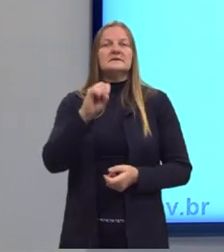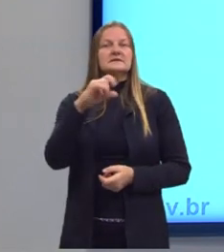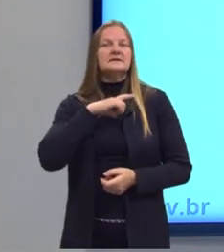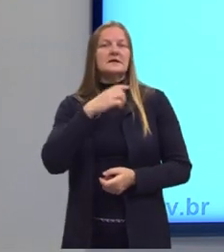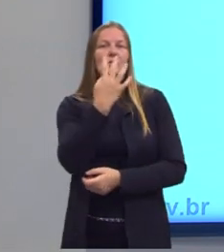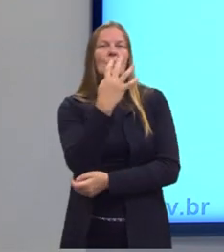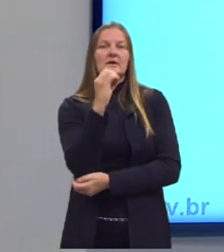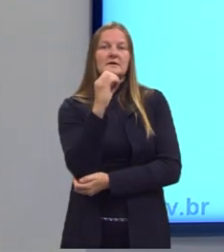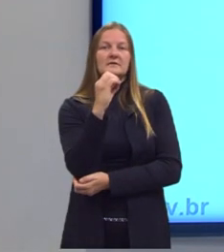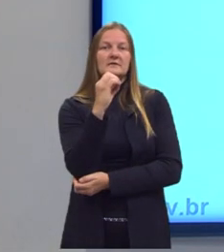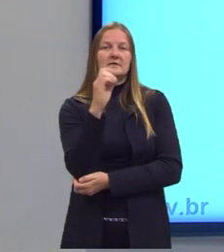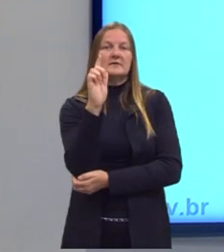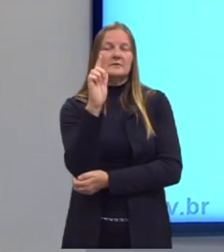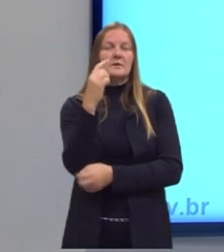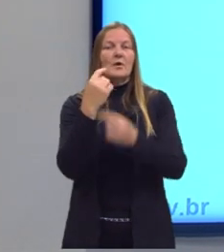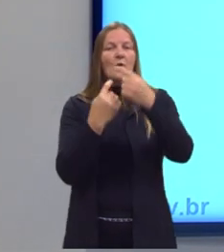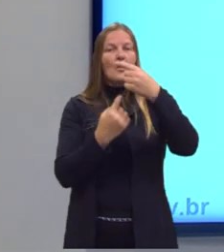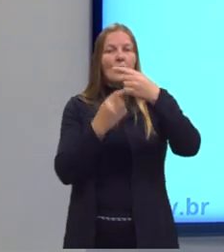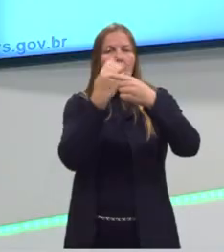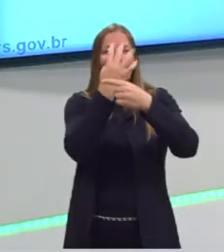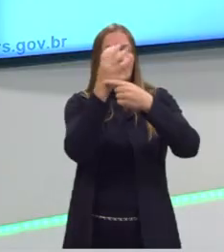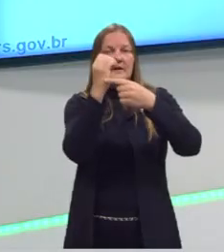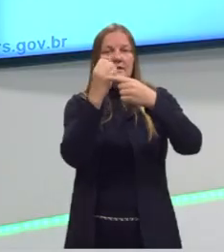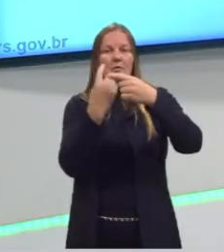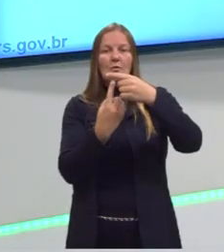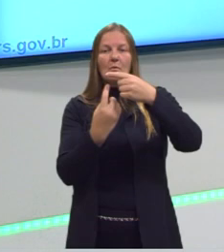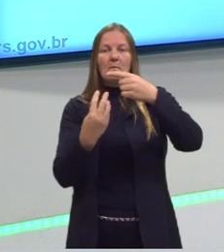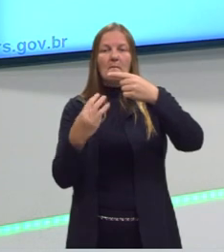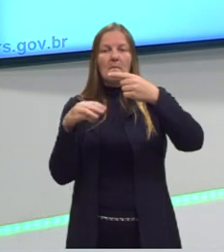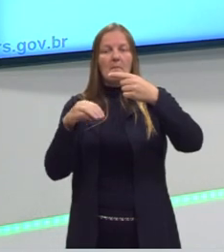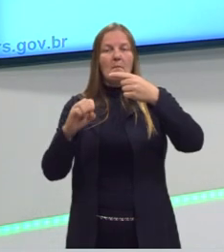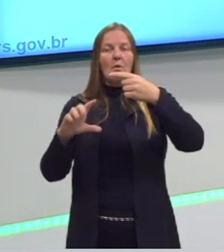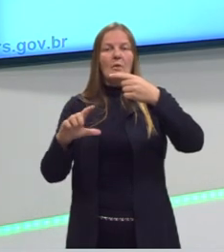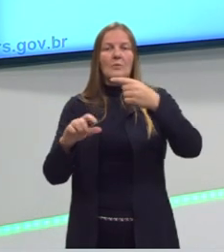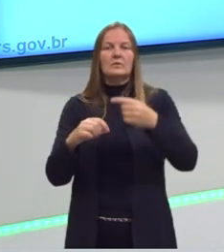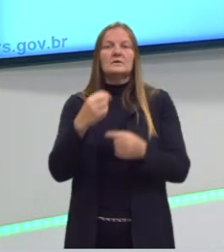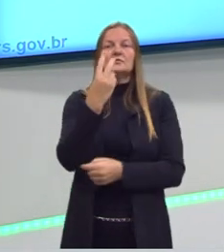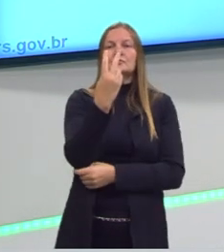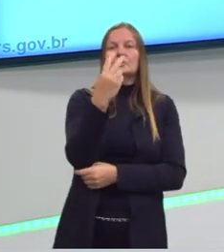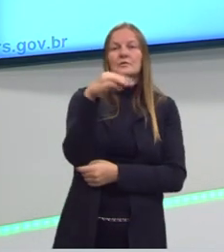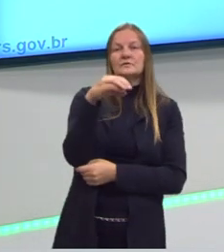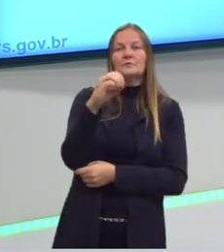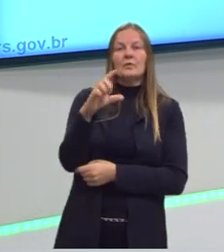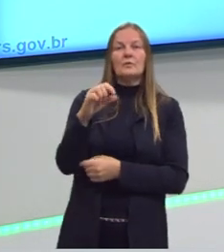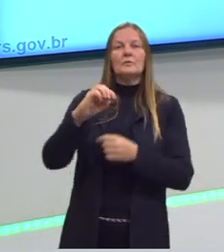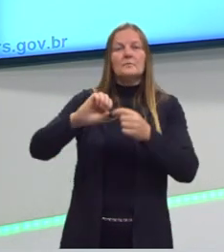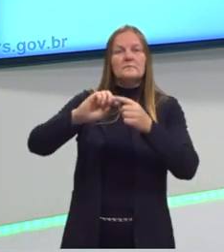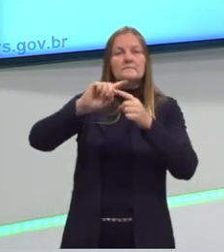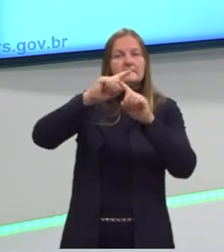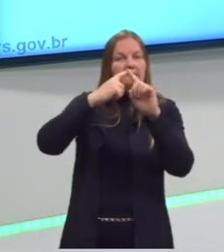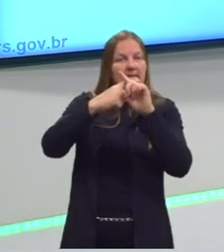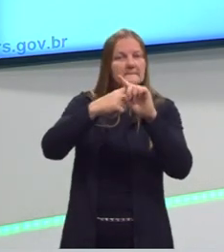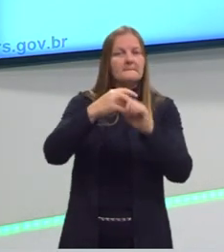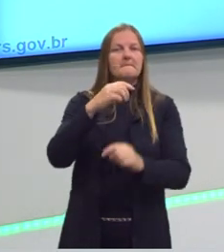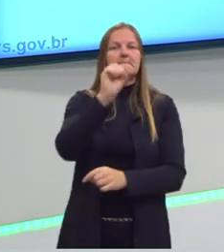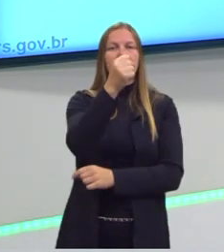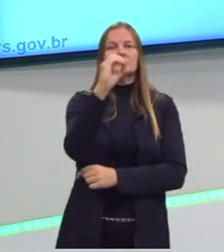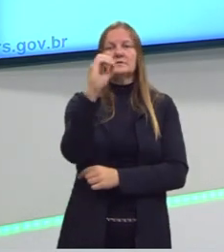40 gramas em 1 mol, em 2 mols eu tenho 80 gramas, né? Porque eu preciso fazer essa multiplicação,